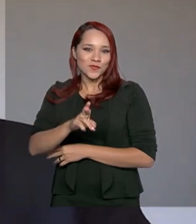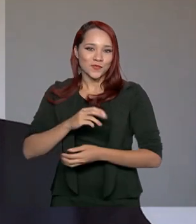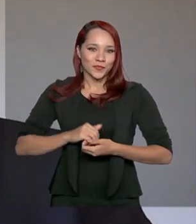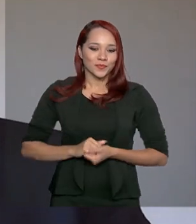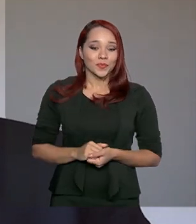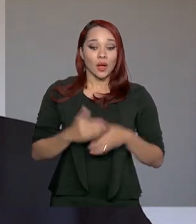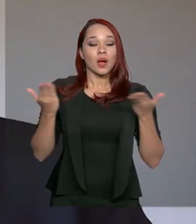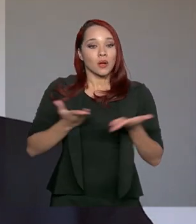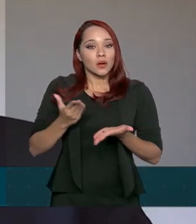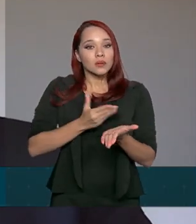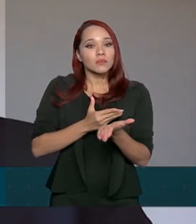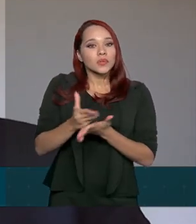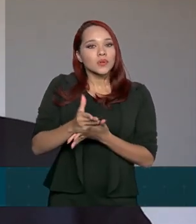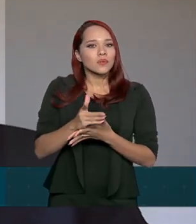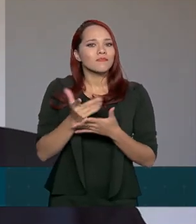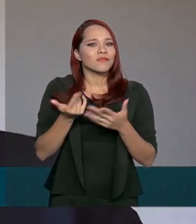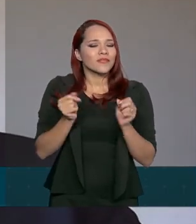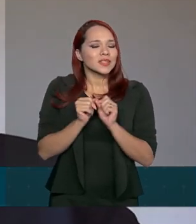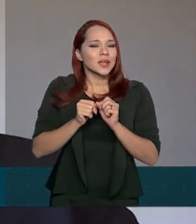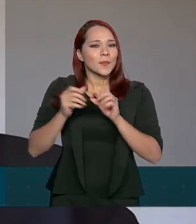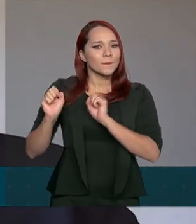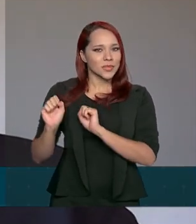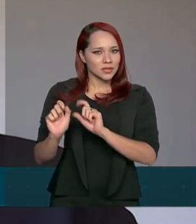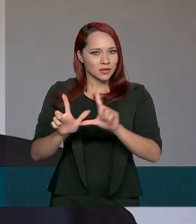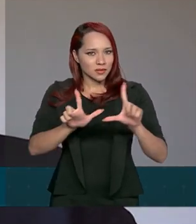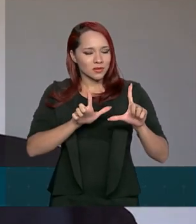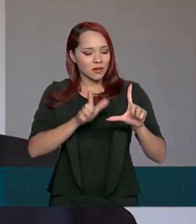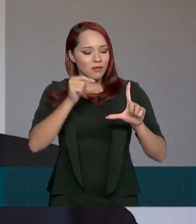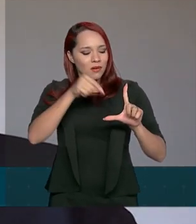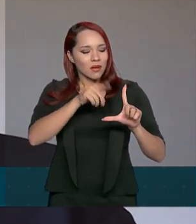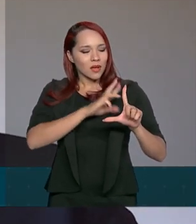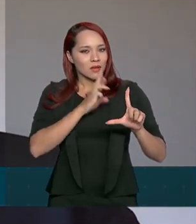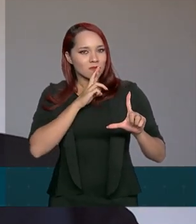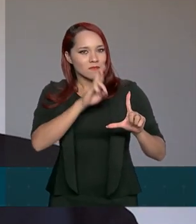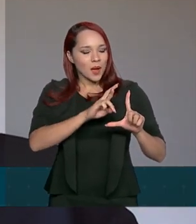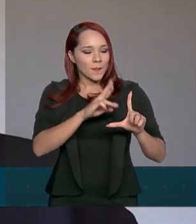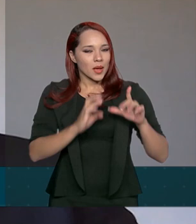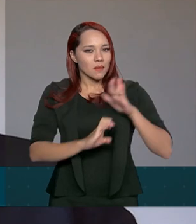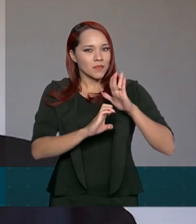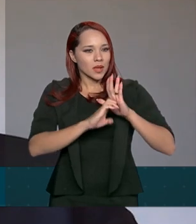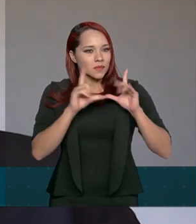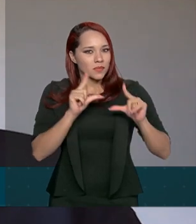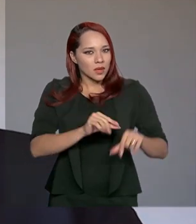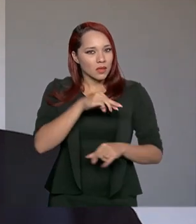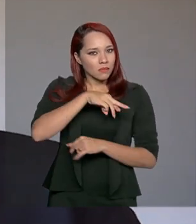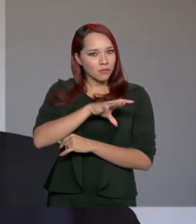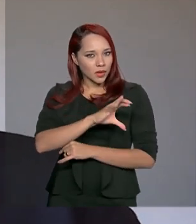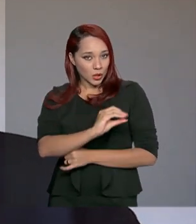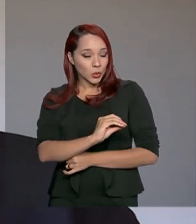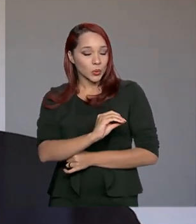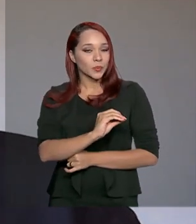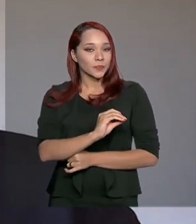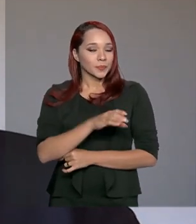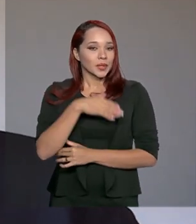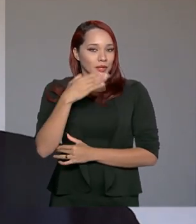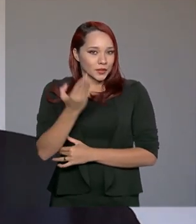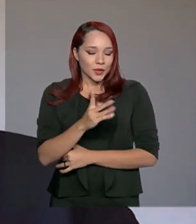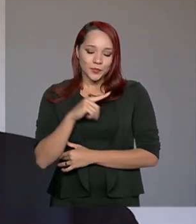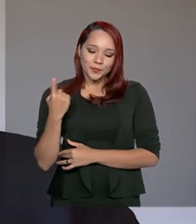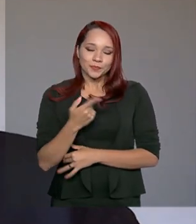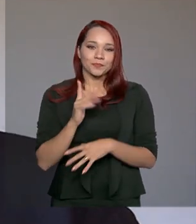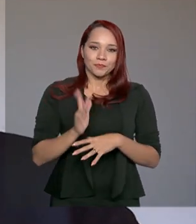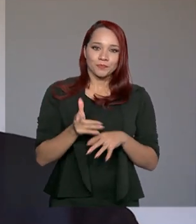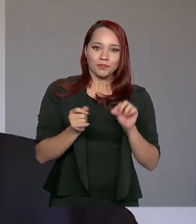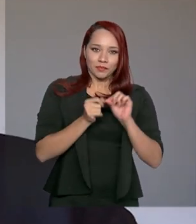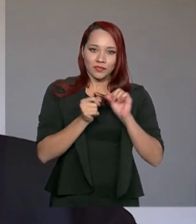agora começou a realizar as apresentações ligadas a soluções para micro e pequenas empresas. Então, realizamos